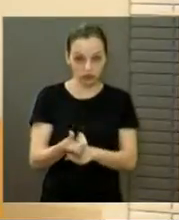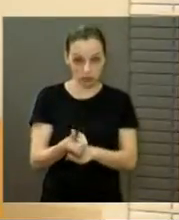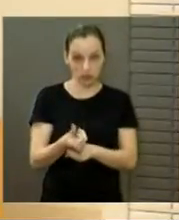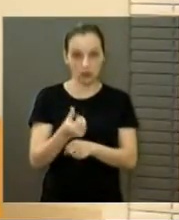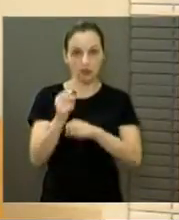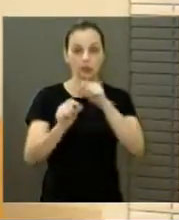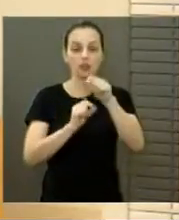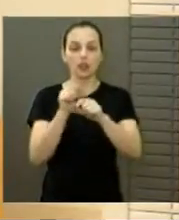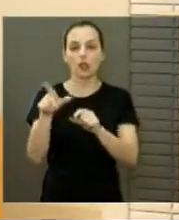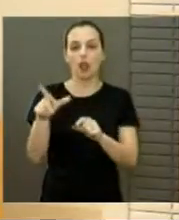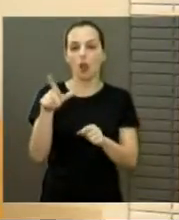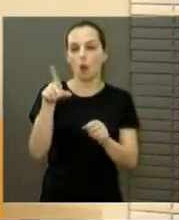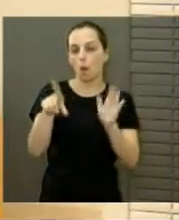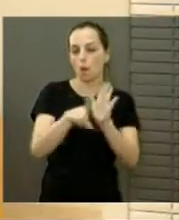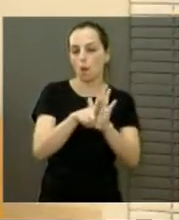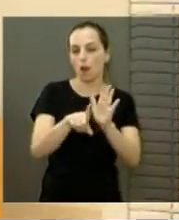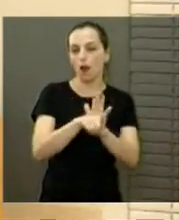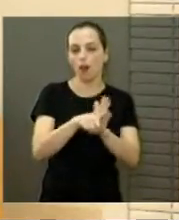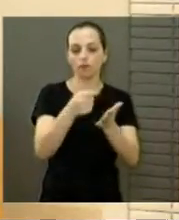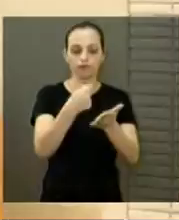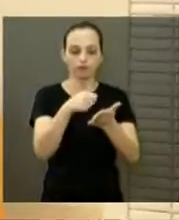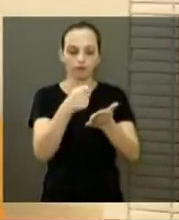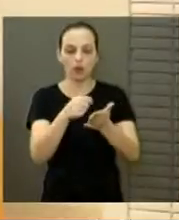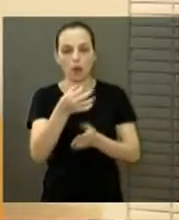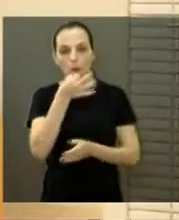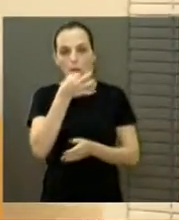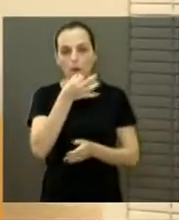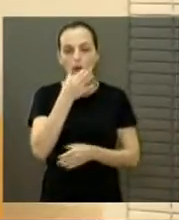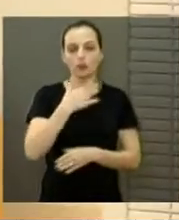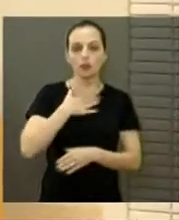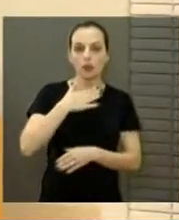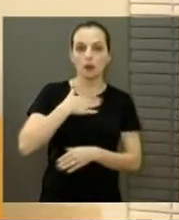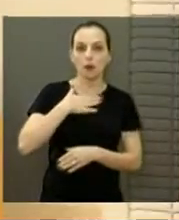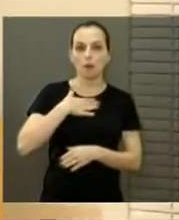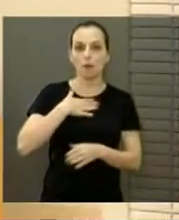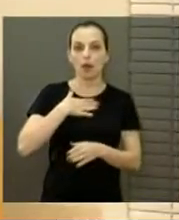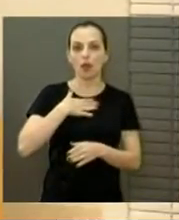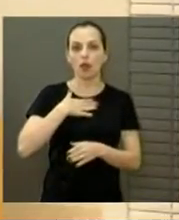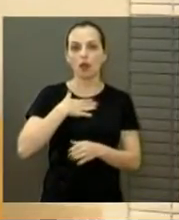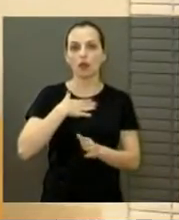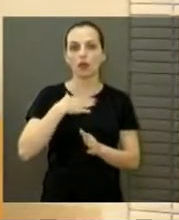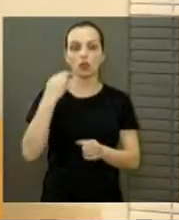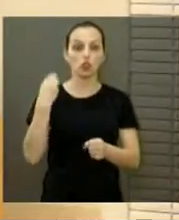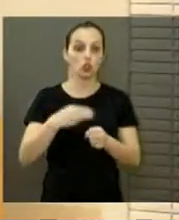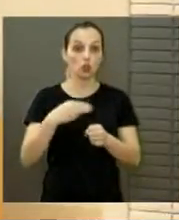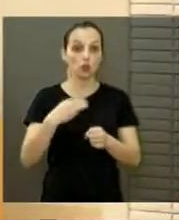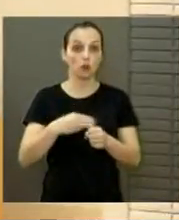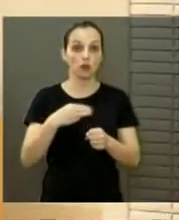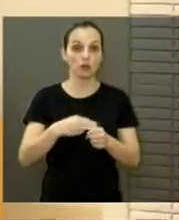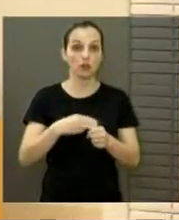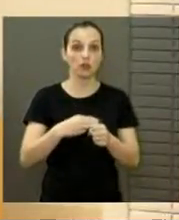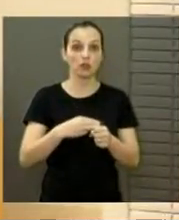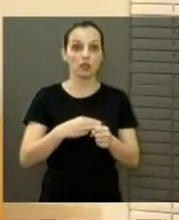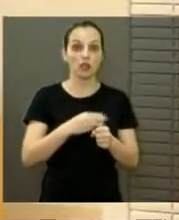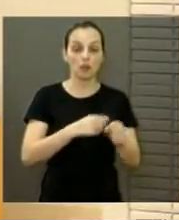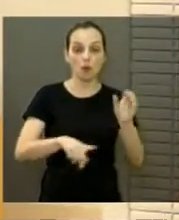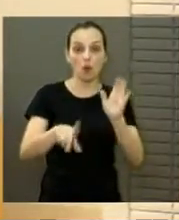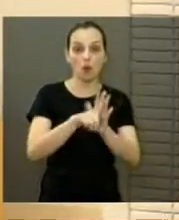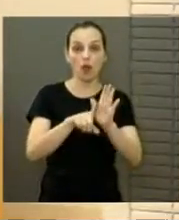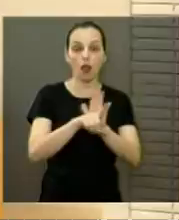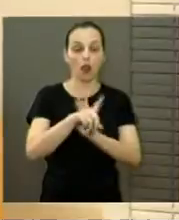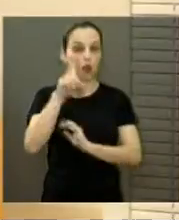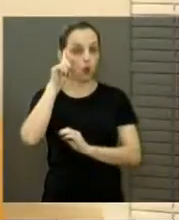é uma lei que regulamentou no município o dia do policial